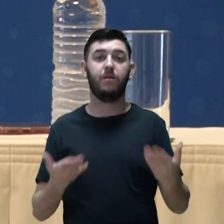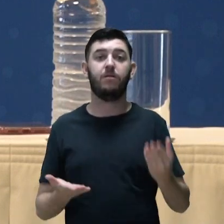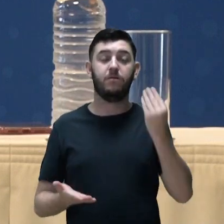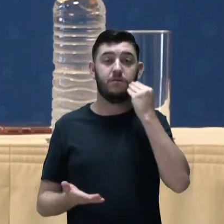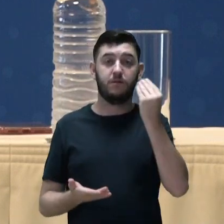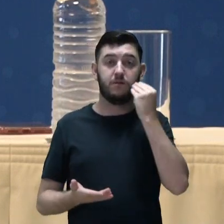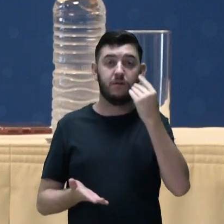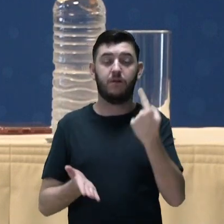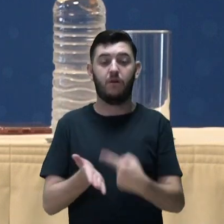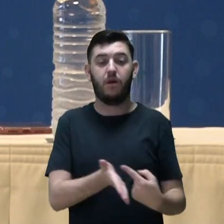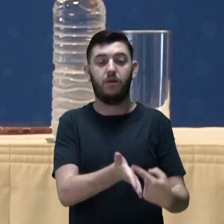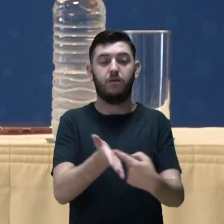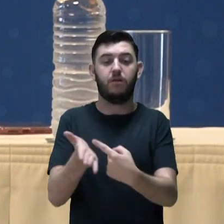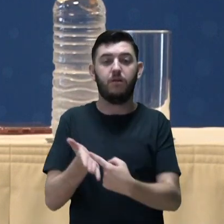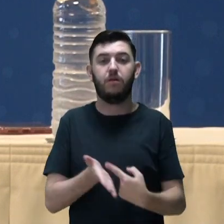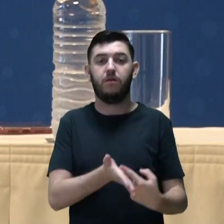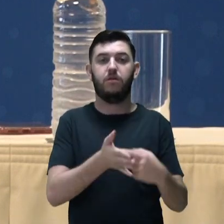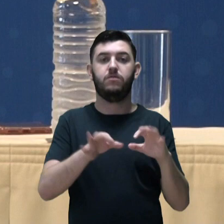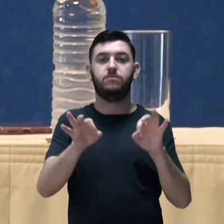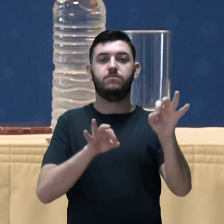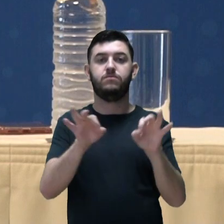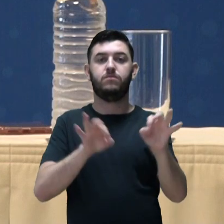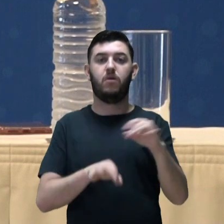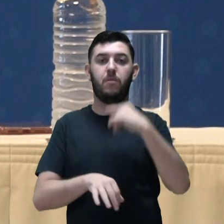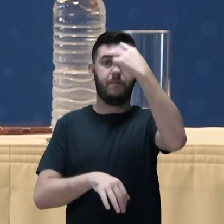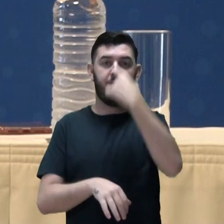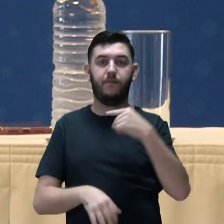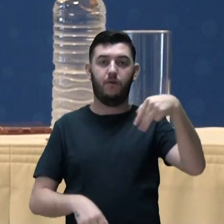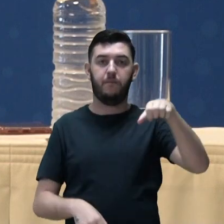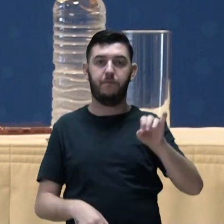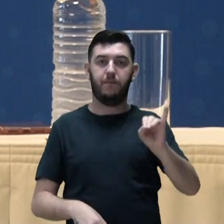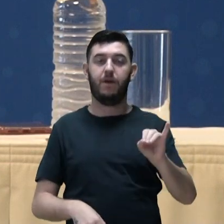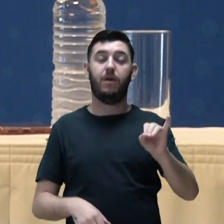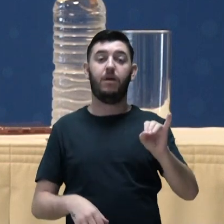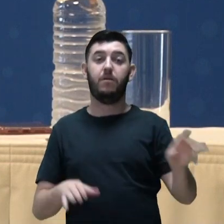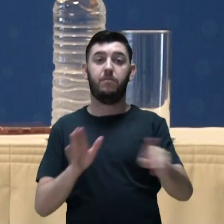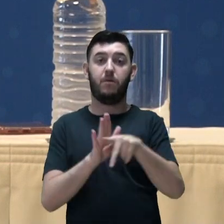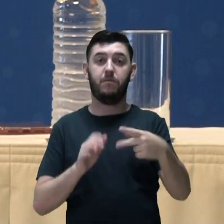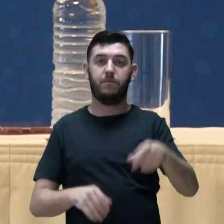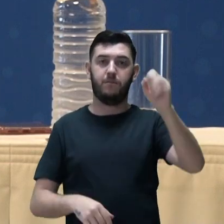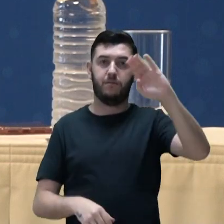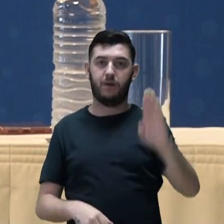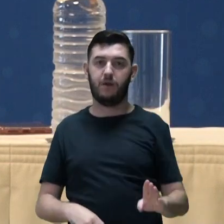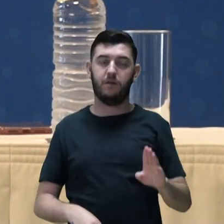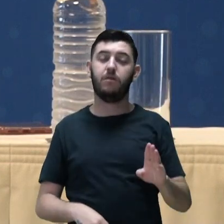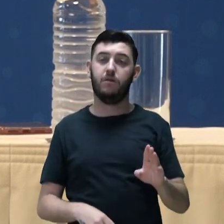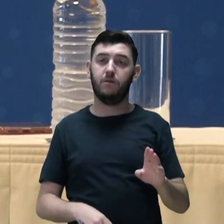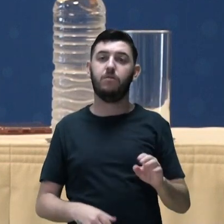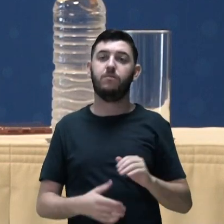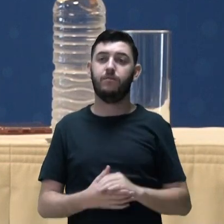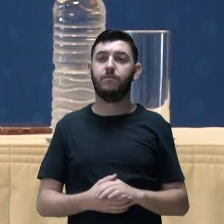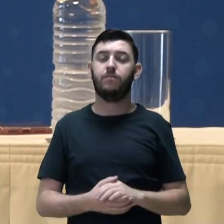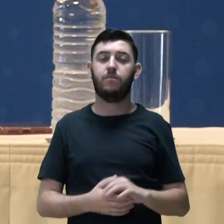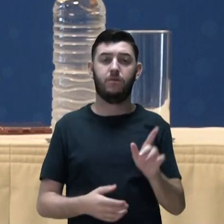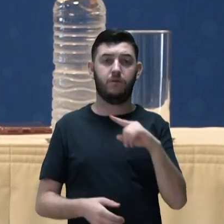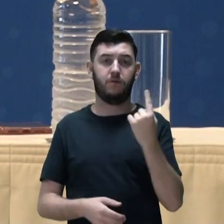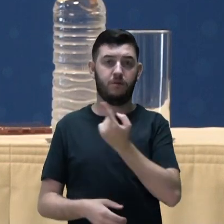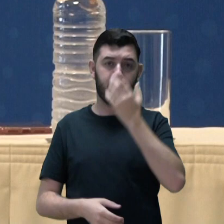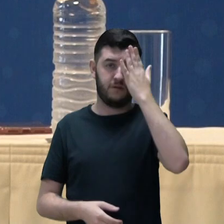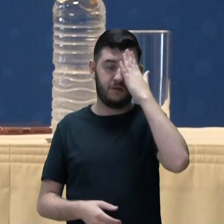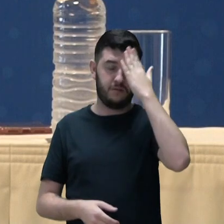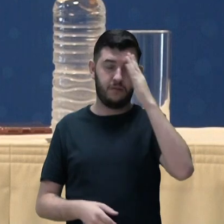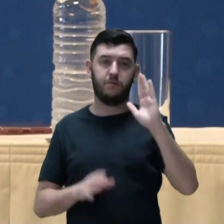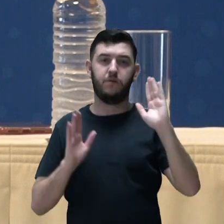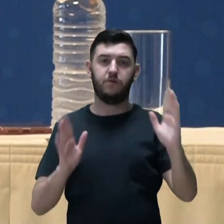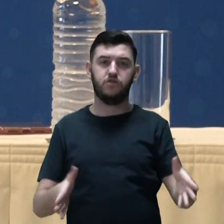auxiliar, tentando alinhar ao máximo o perfil do MEI hoje no Brasil, do microempreendedor individual que já está